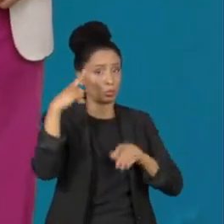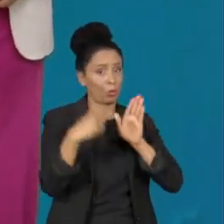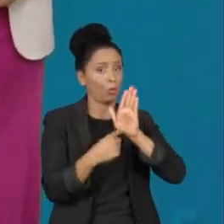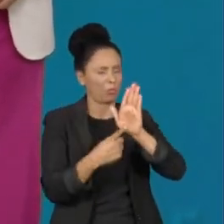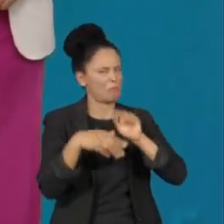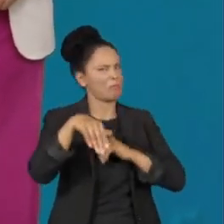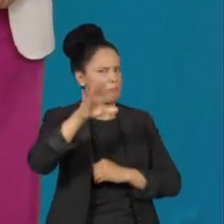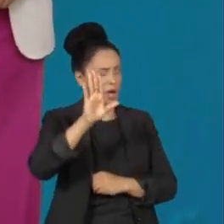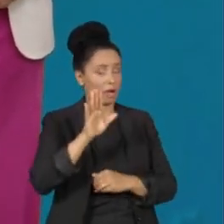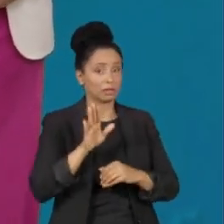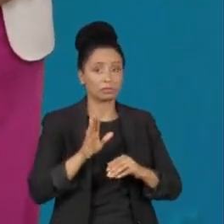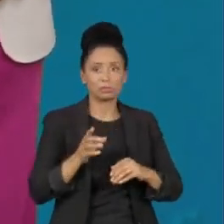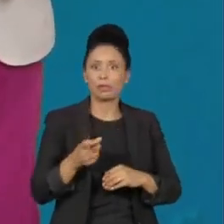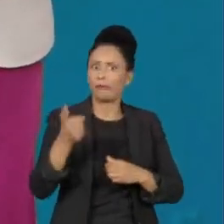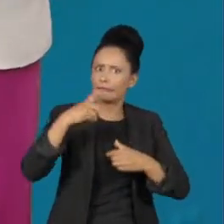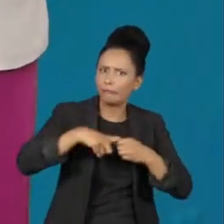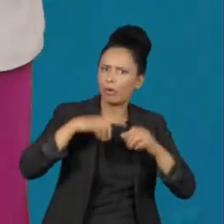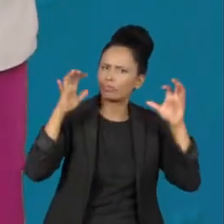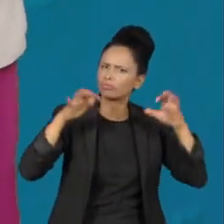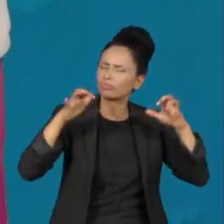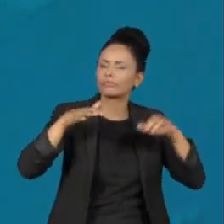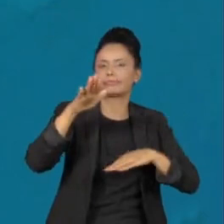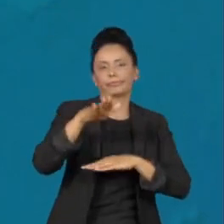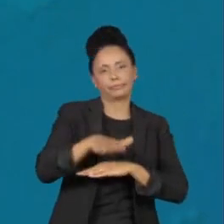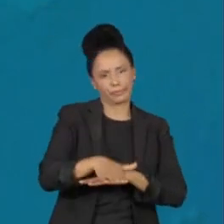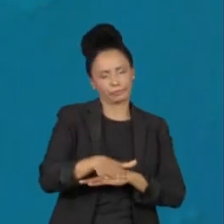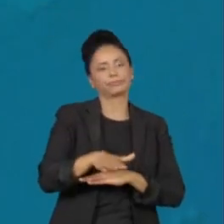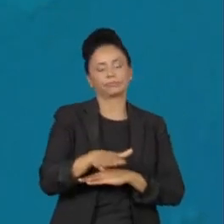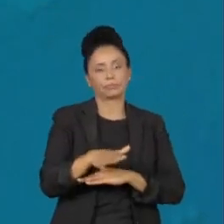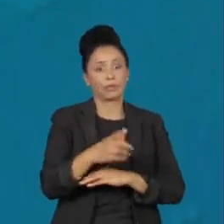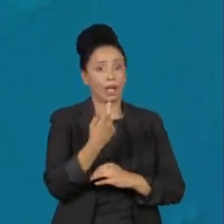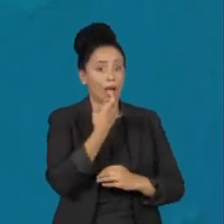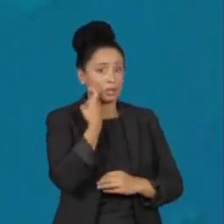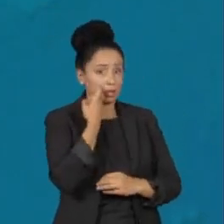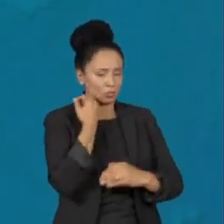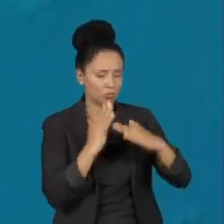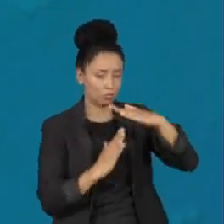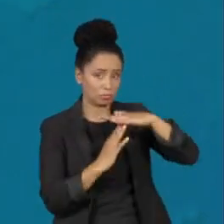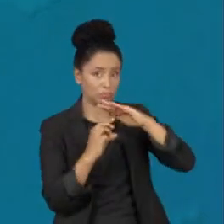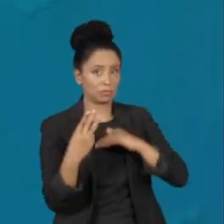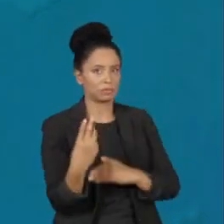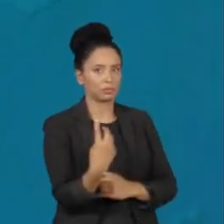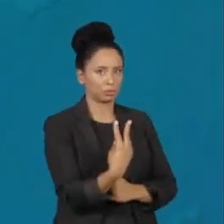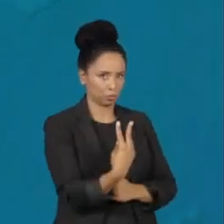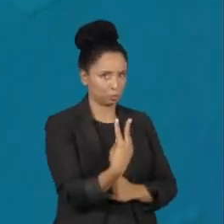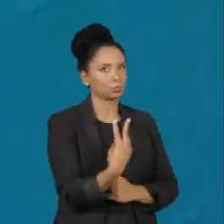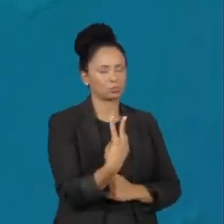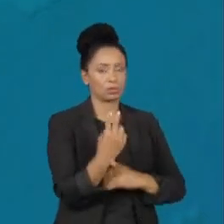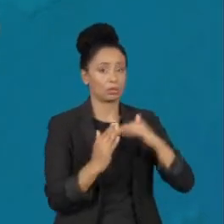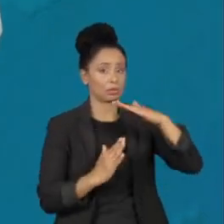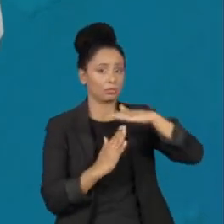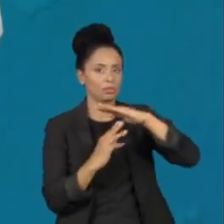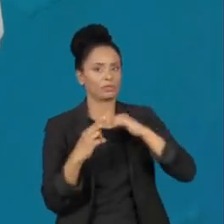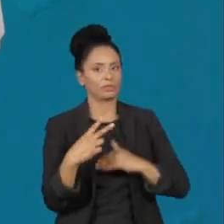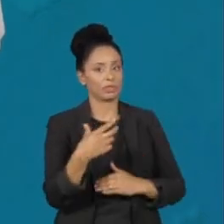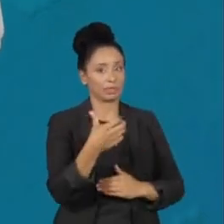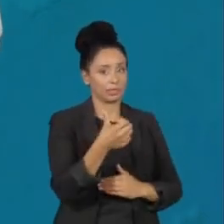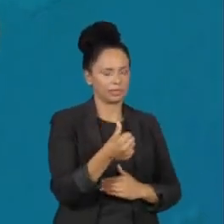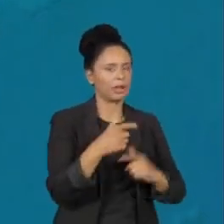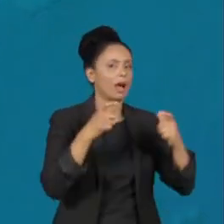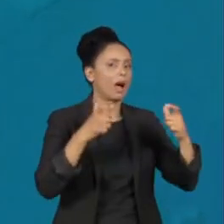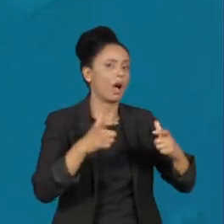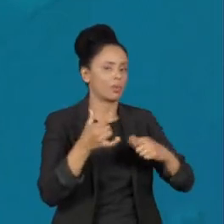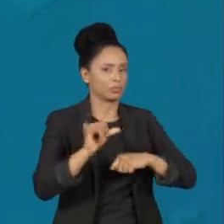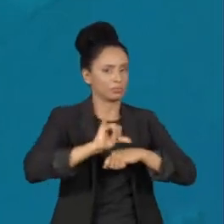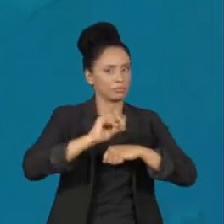Mesmo assim, ainda volta a chover no período da tarde. Em Arassatuba, máxima de 32 graus, máxima de 26 graus na capital